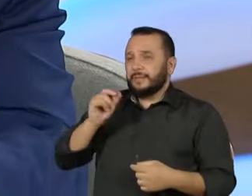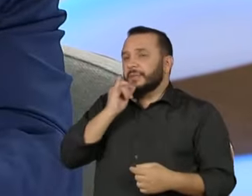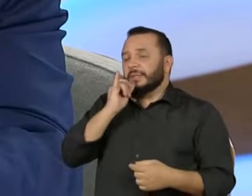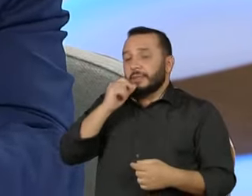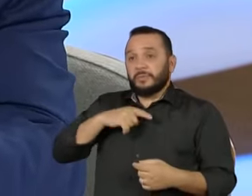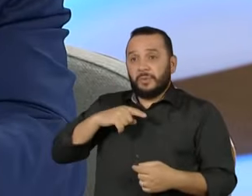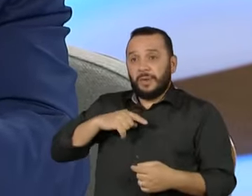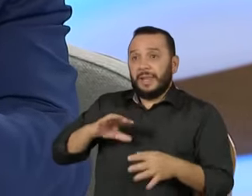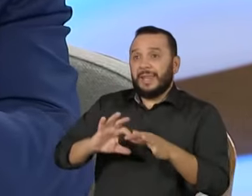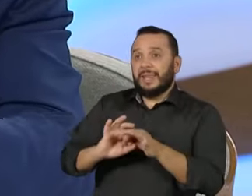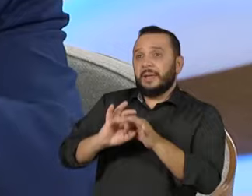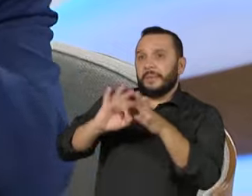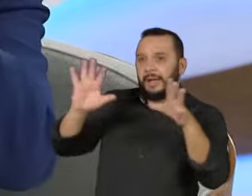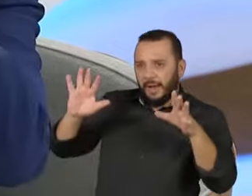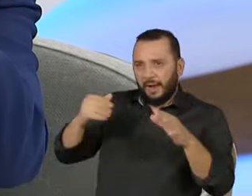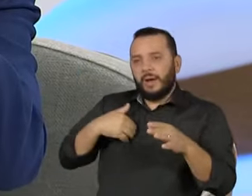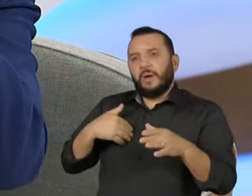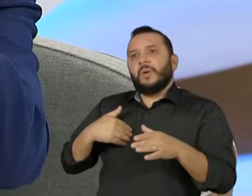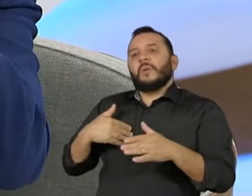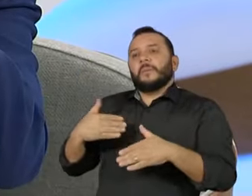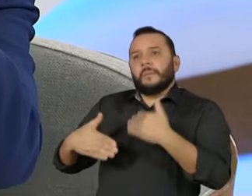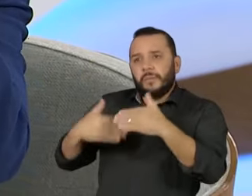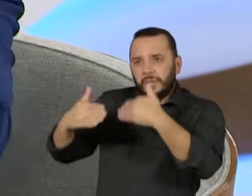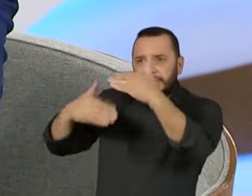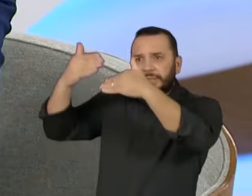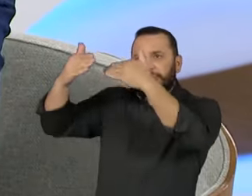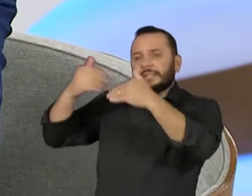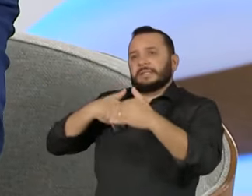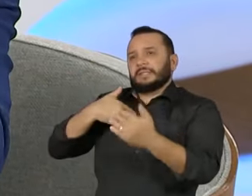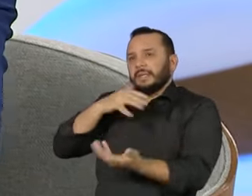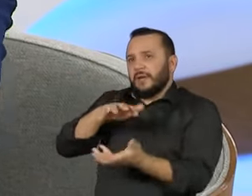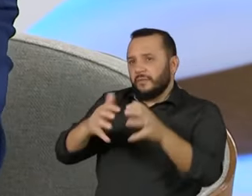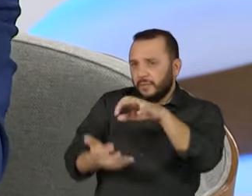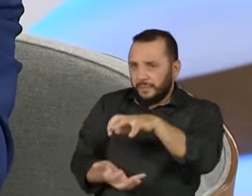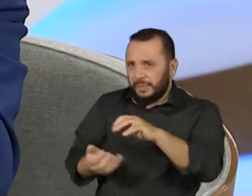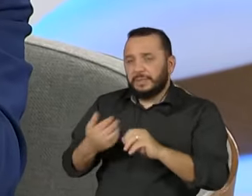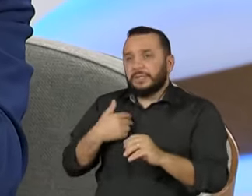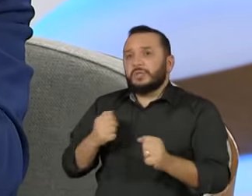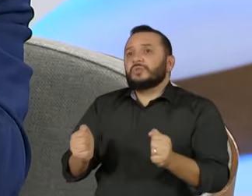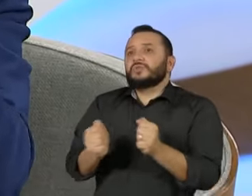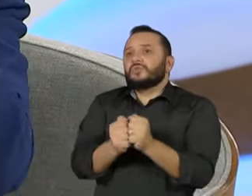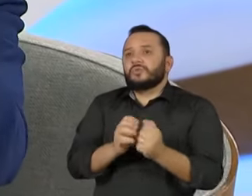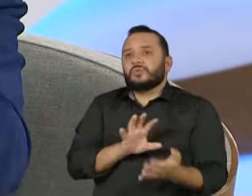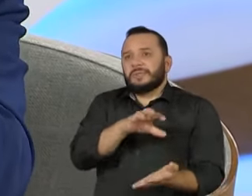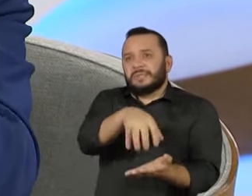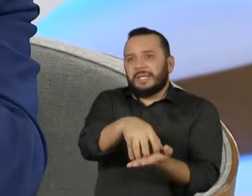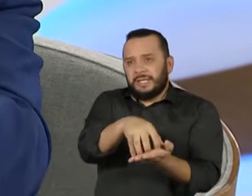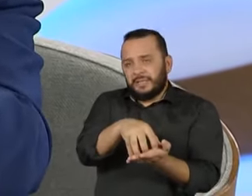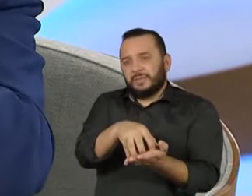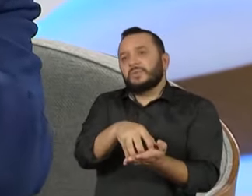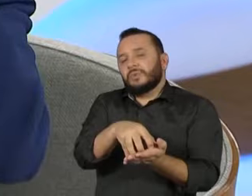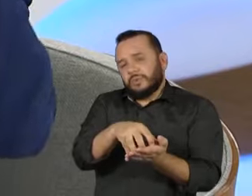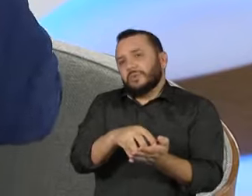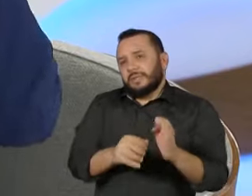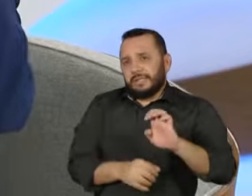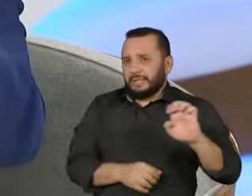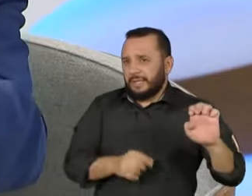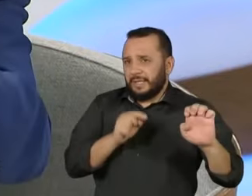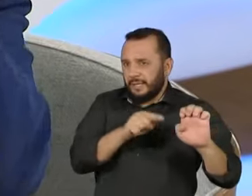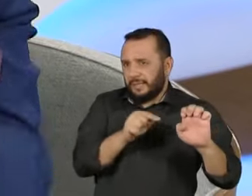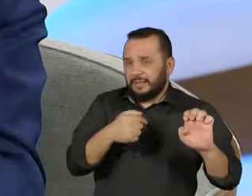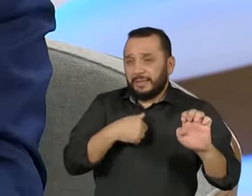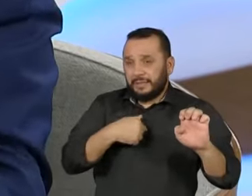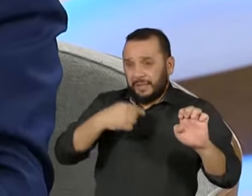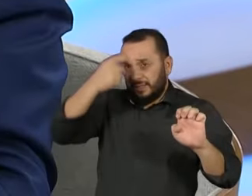reformistas, junto com a centro-esquerda que modernizou o seu pensamento de Estado, modernizou a sua